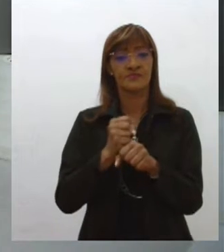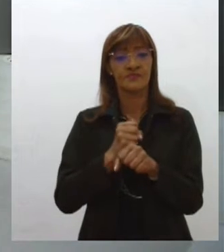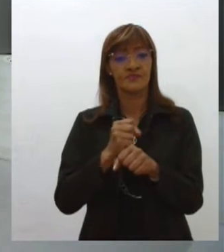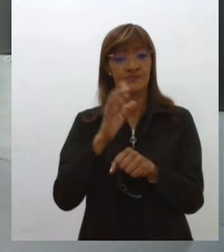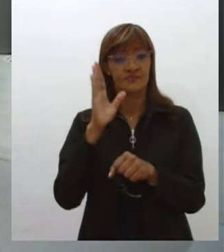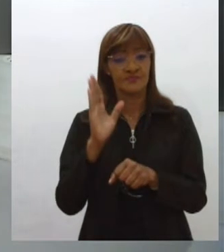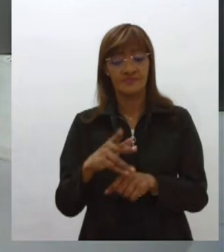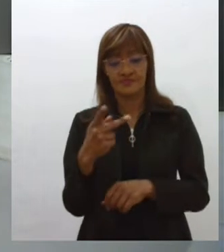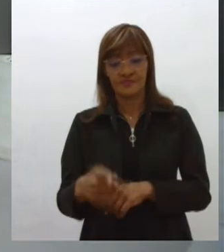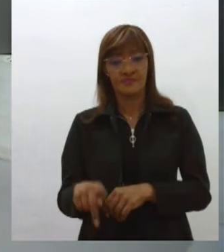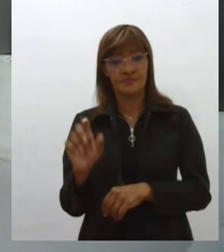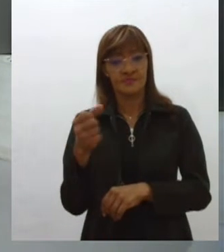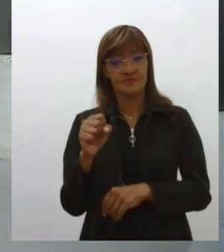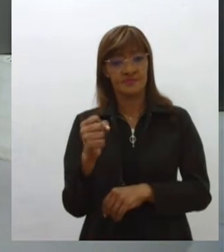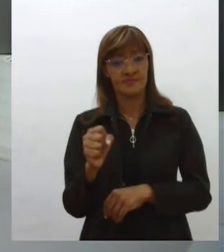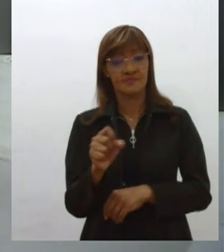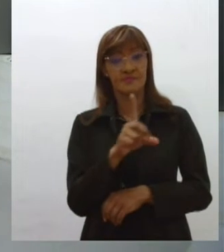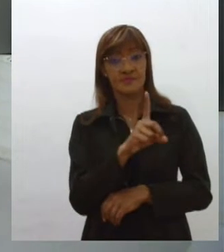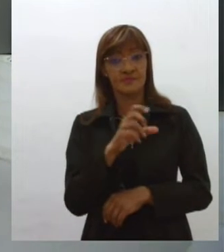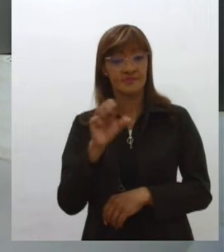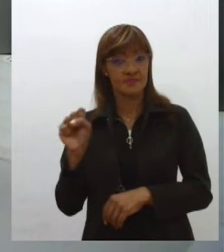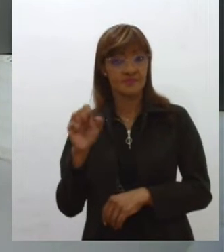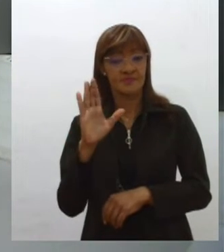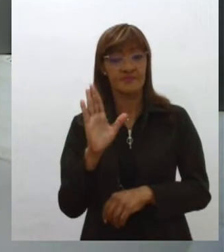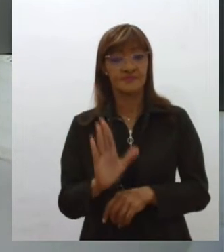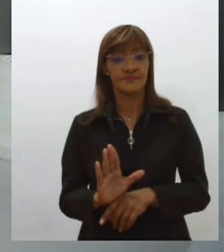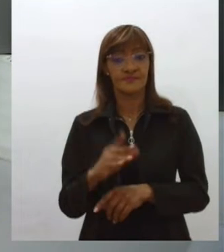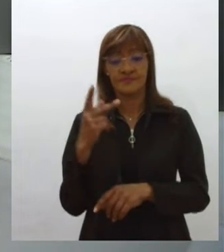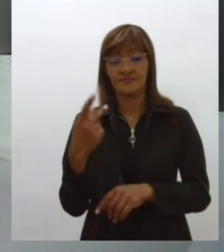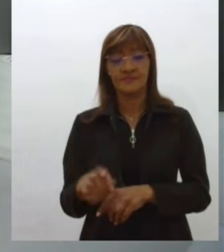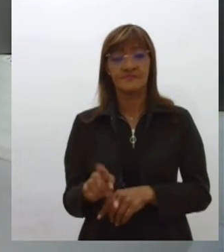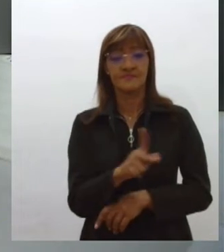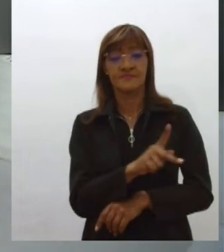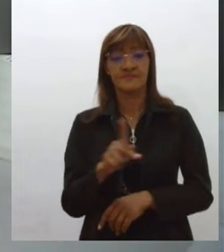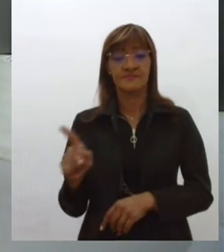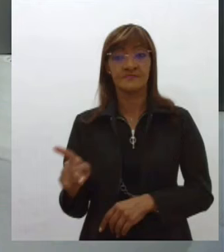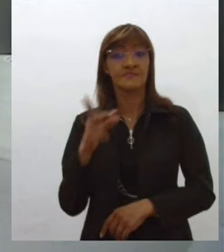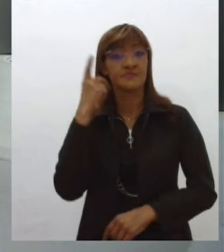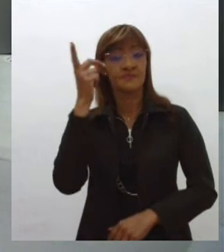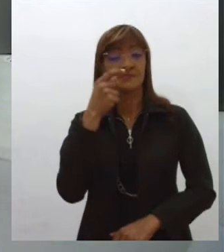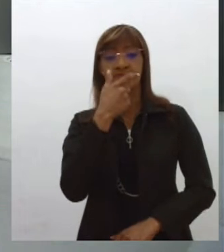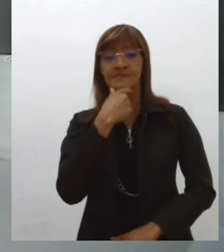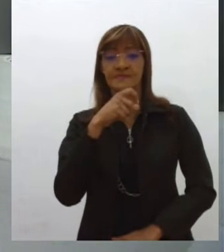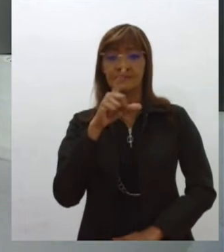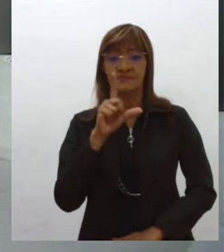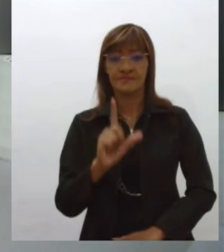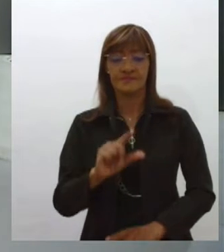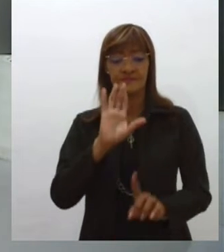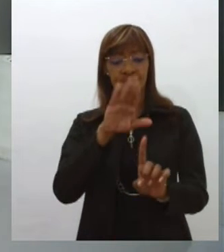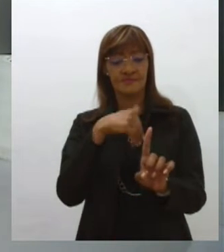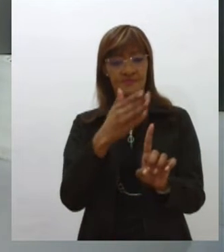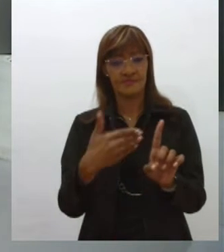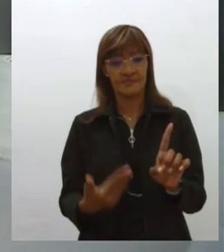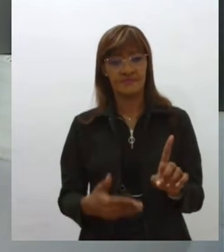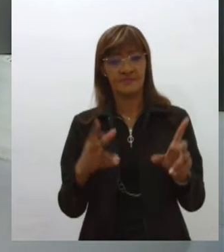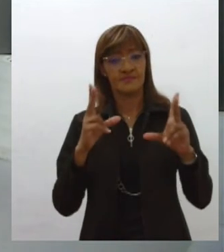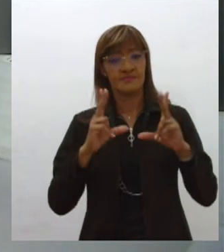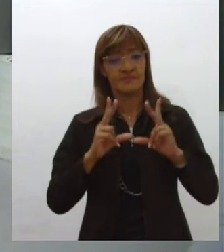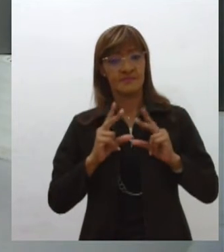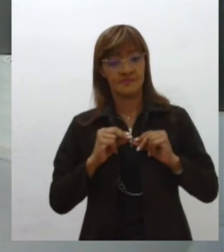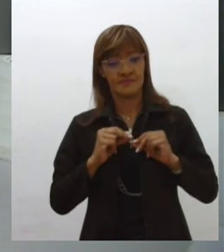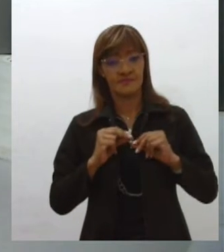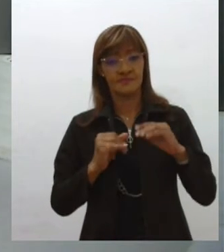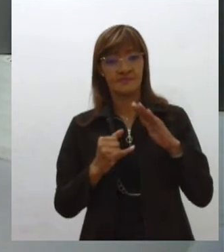Sergipe. E o presidente da Assembleia Legislativa de Sergipe, deputado Luciano Bispo, foi um dos homenageados pela instituição.